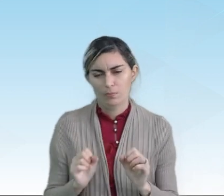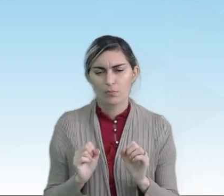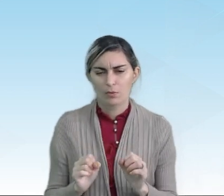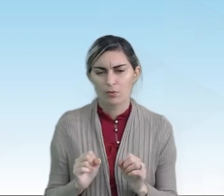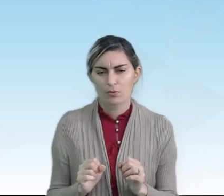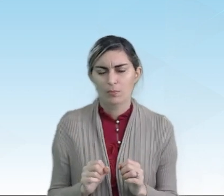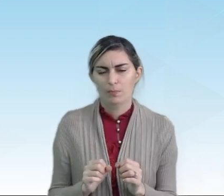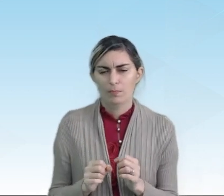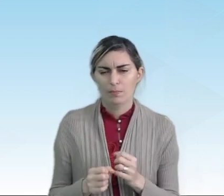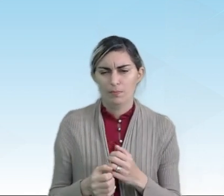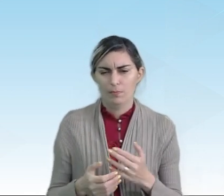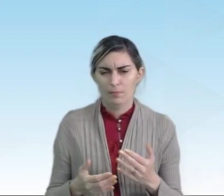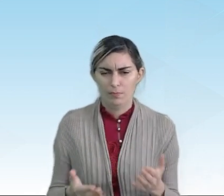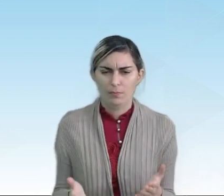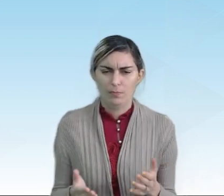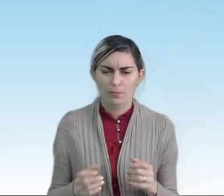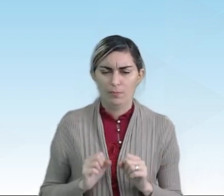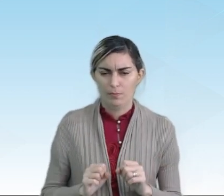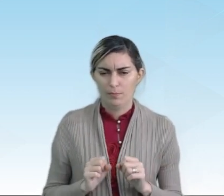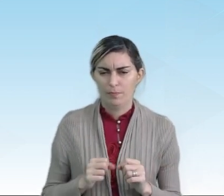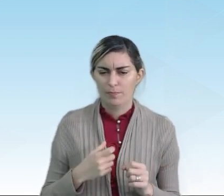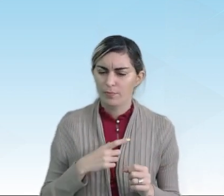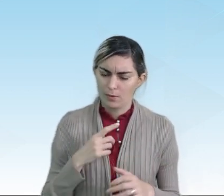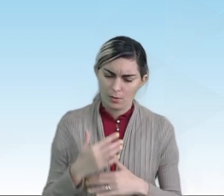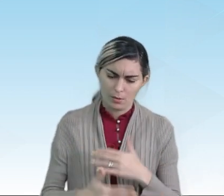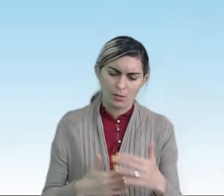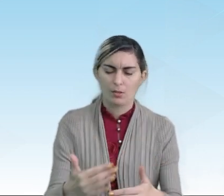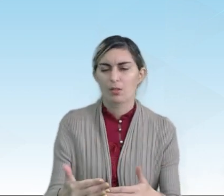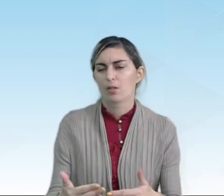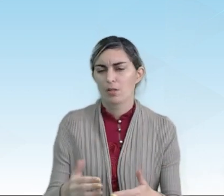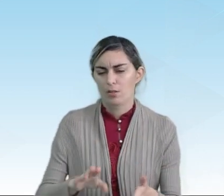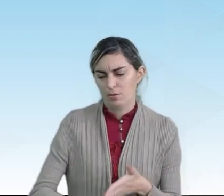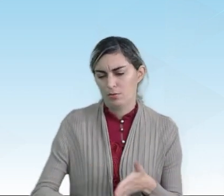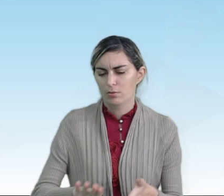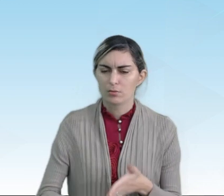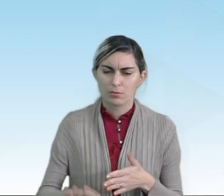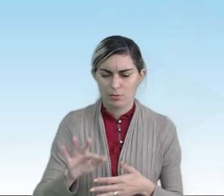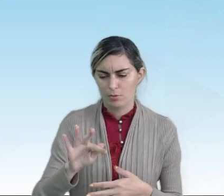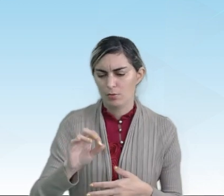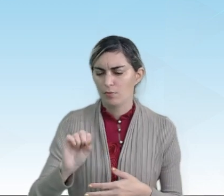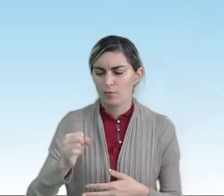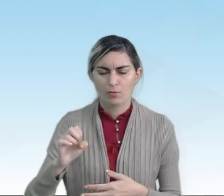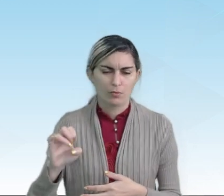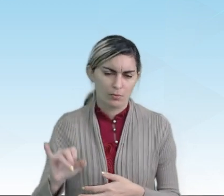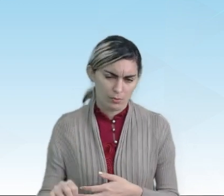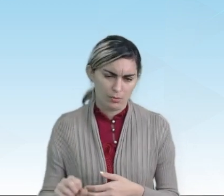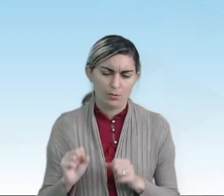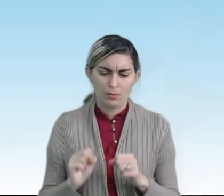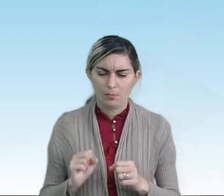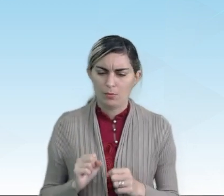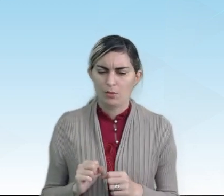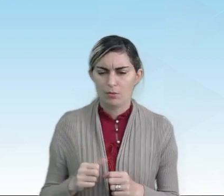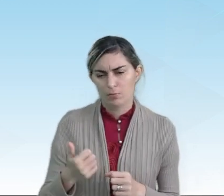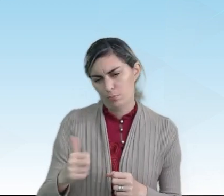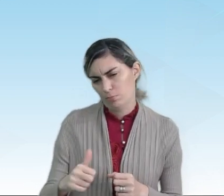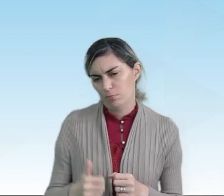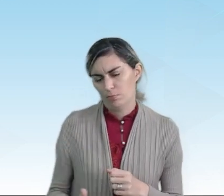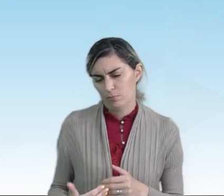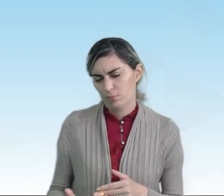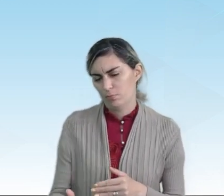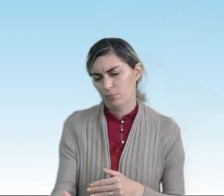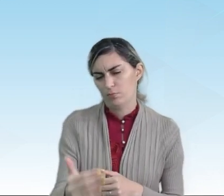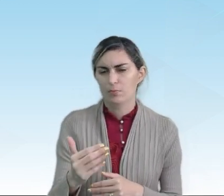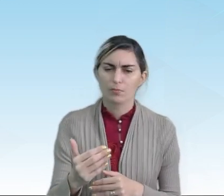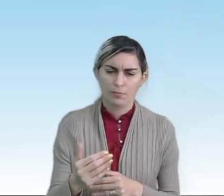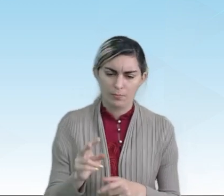oxigenação. Ou seja, pode gerar os resíduos fósseis que podem variar desde uma